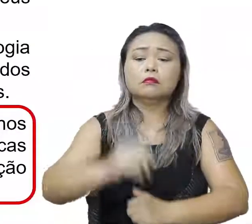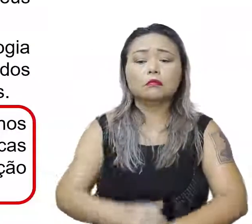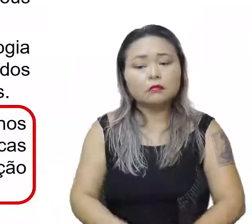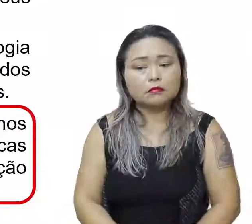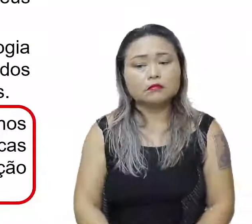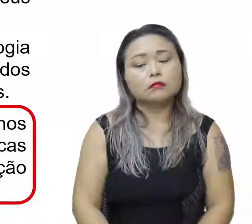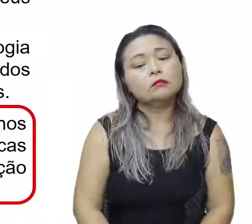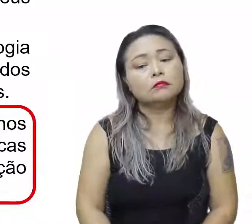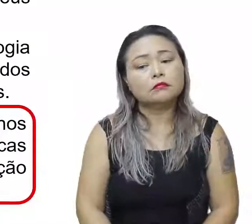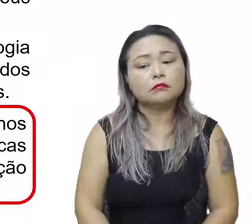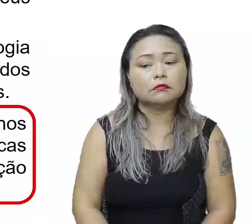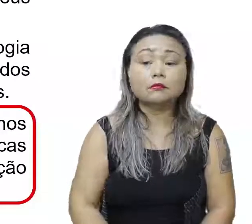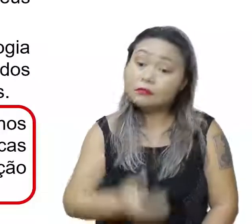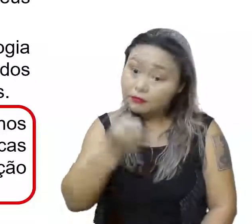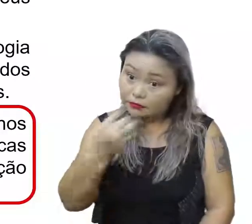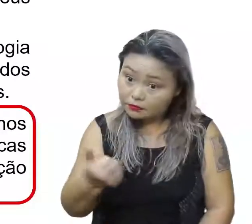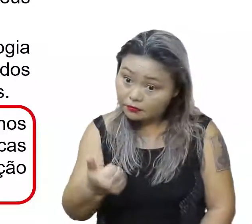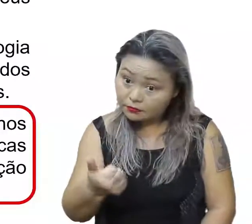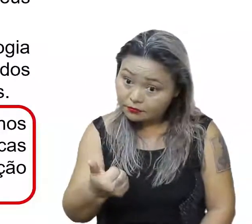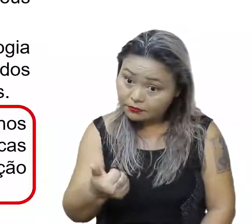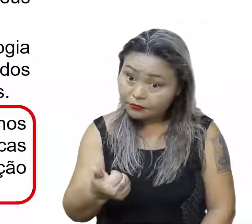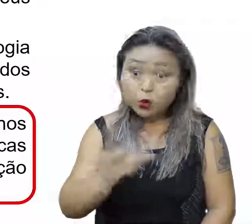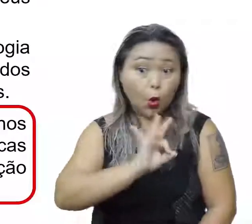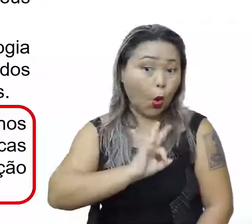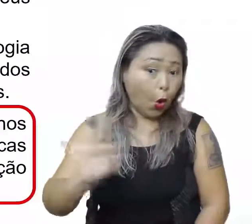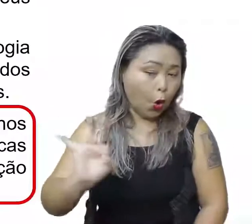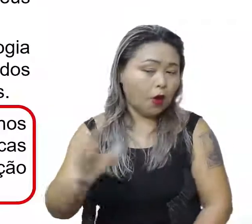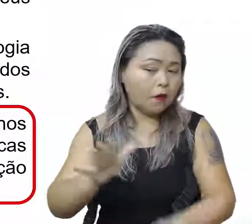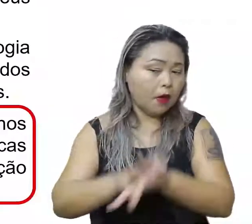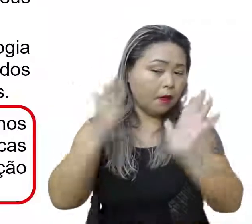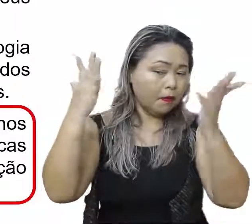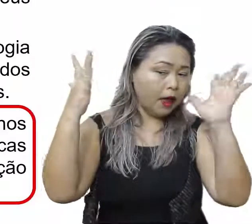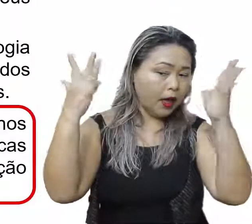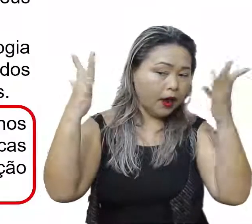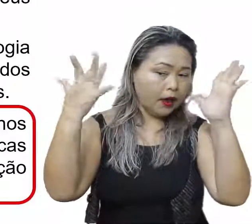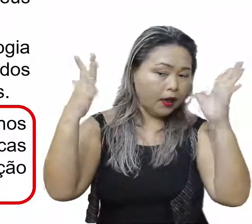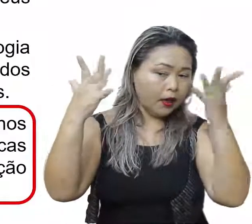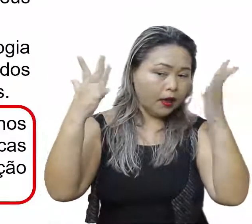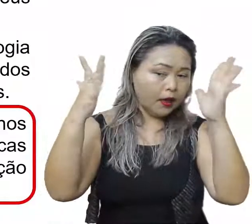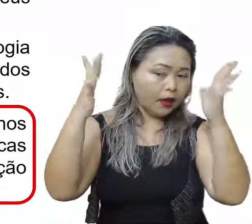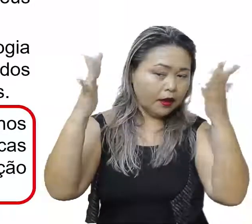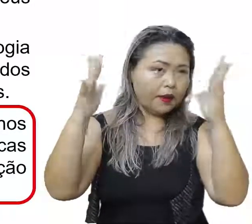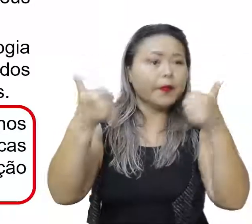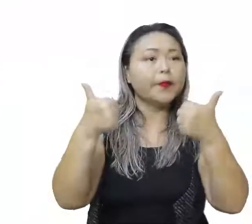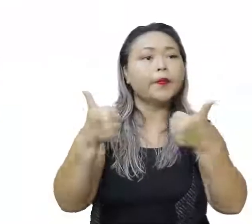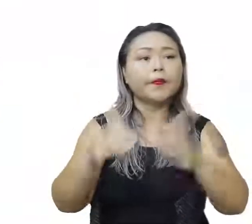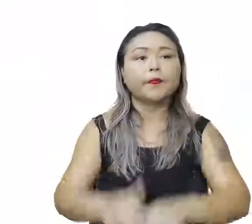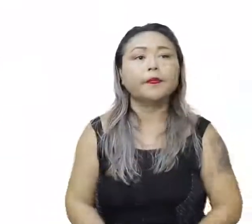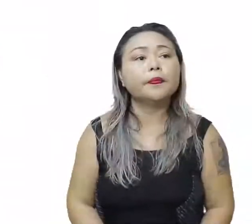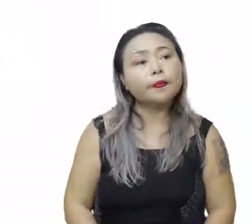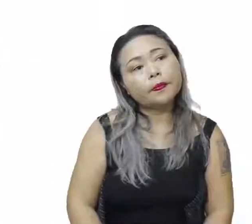tiverem continuidade. Tudo bem? Que ótimo. Parabéns, parabéns, parabéns mesmo.